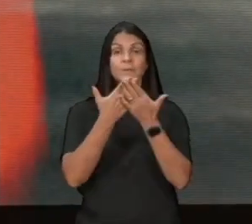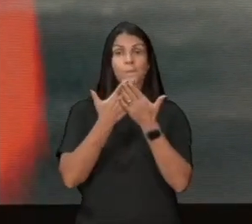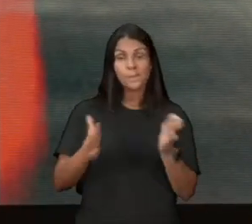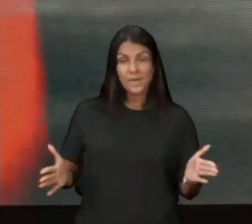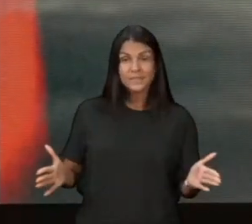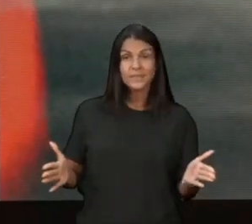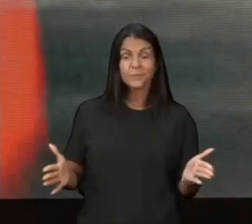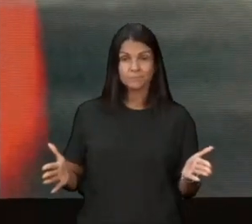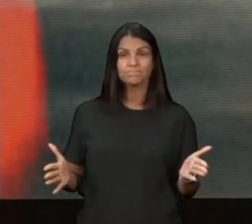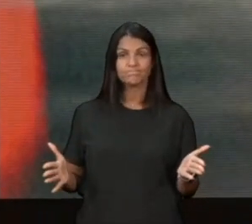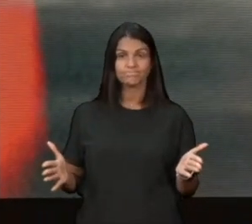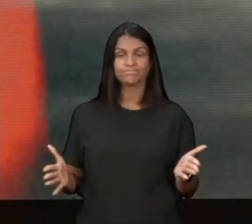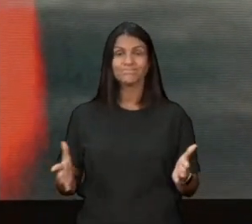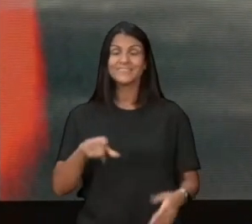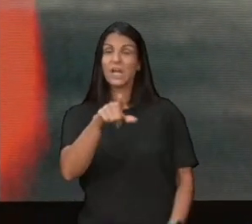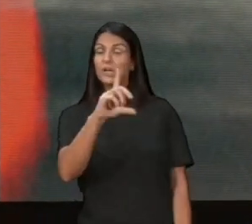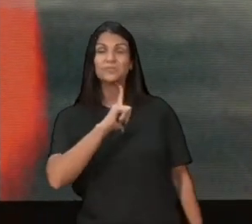Quem está pagando essa conta?